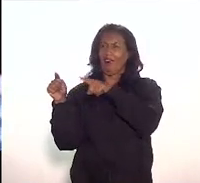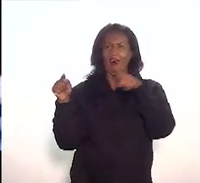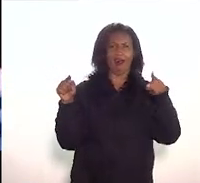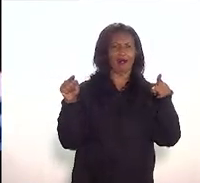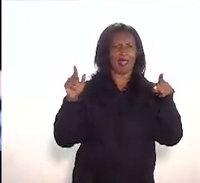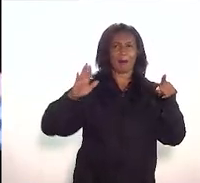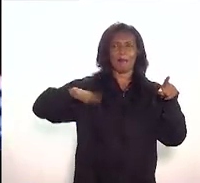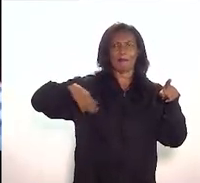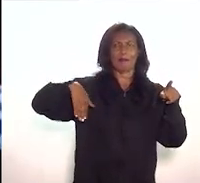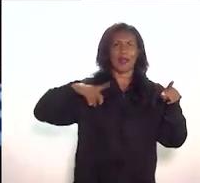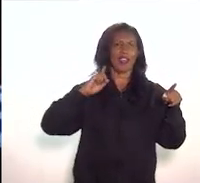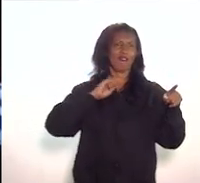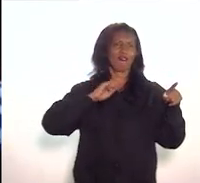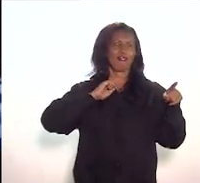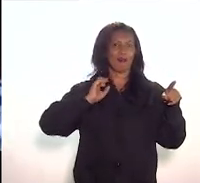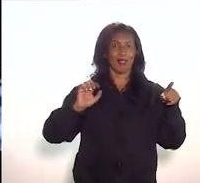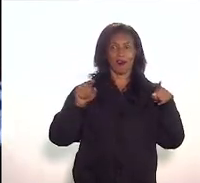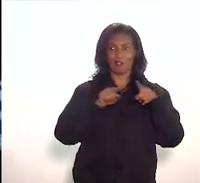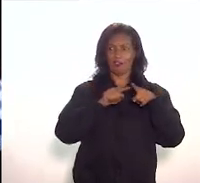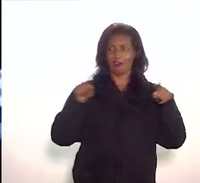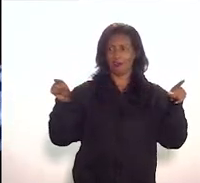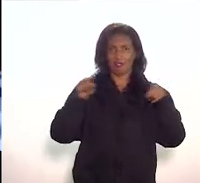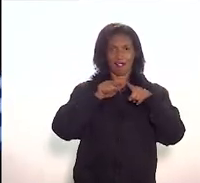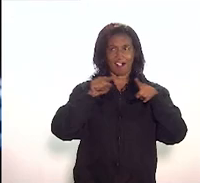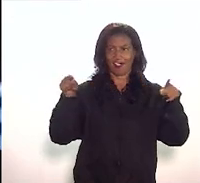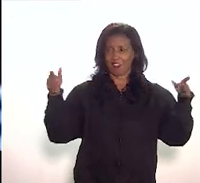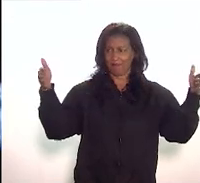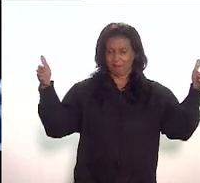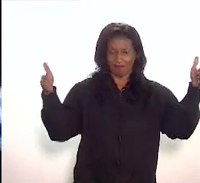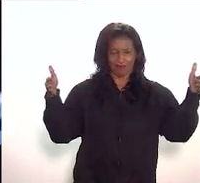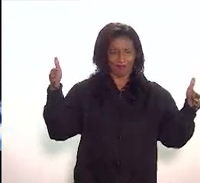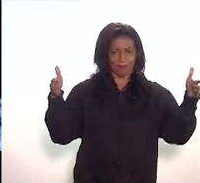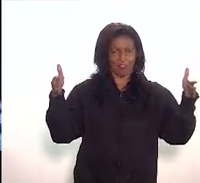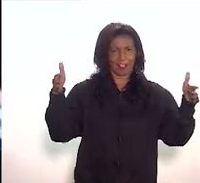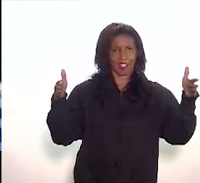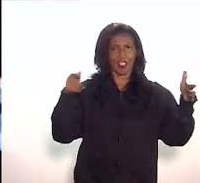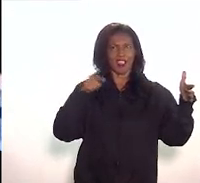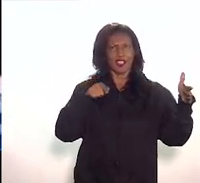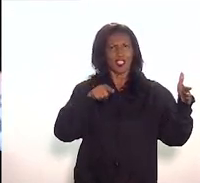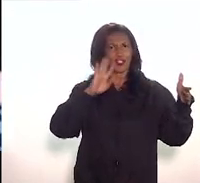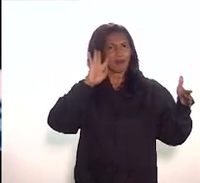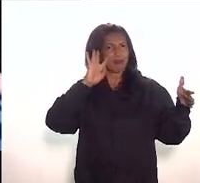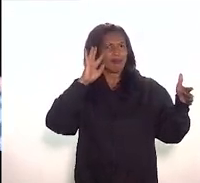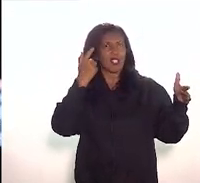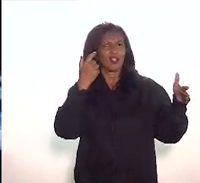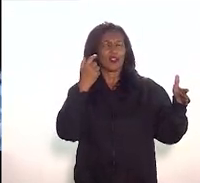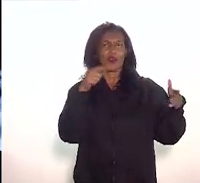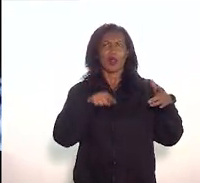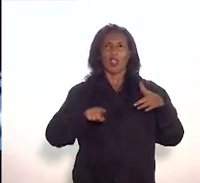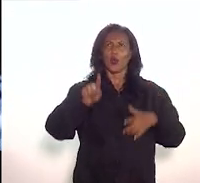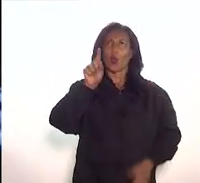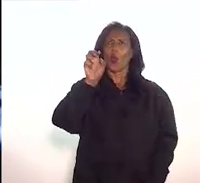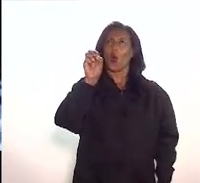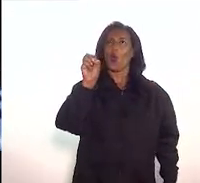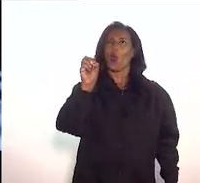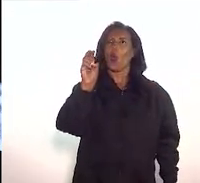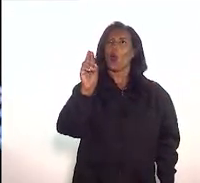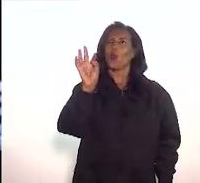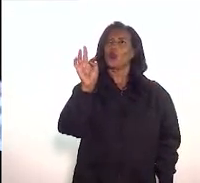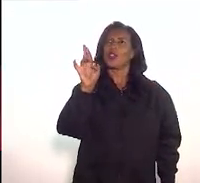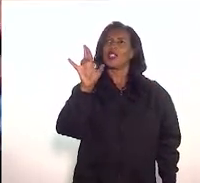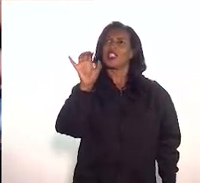nasceu na Praia do Flamengo com o Morro Cara de Cão e ela teve seu destino decidido na Outra da Glória. Então, o espaço em si